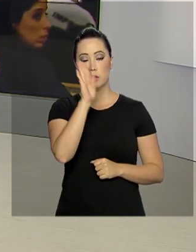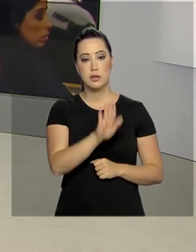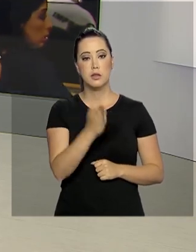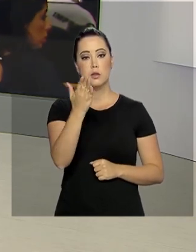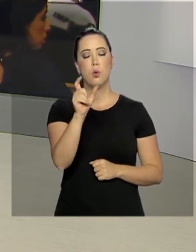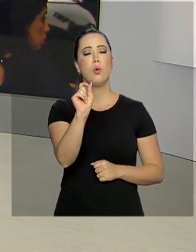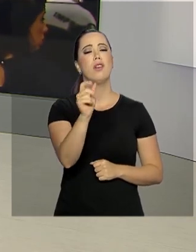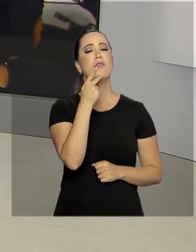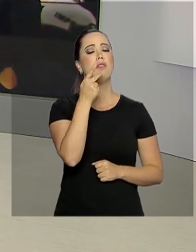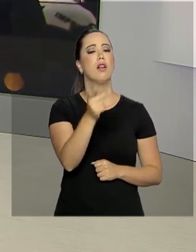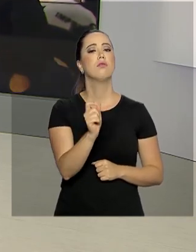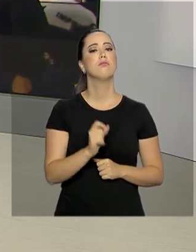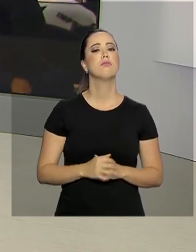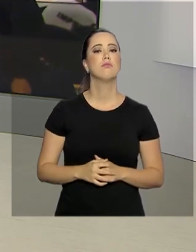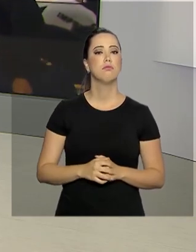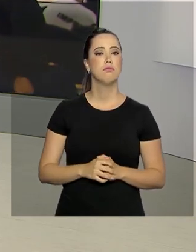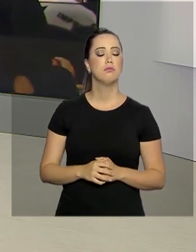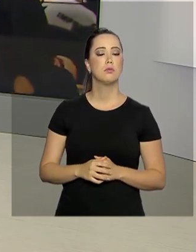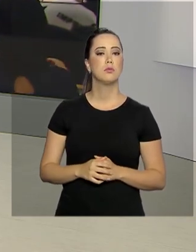O que diz essa medida?